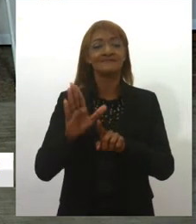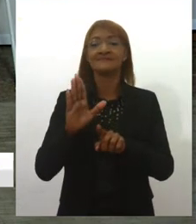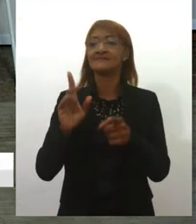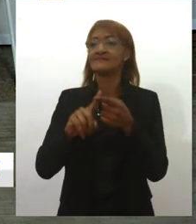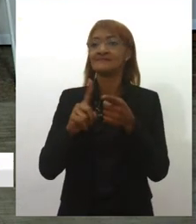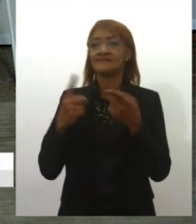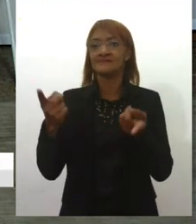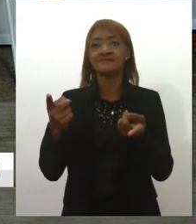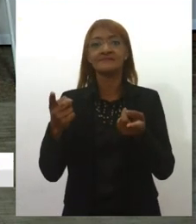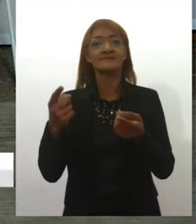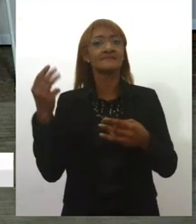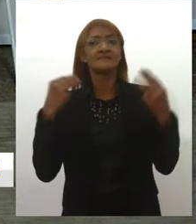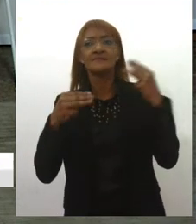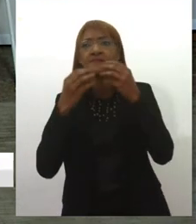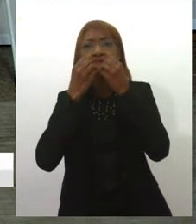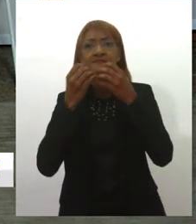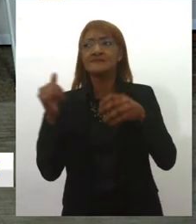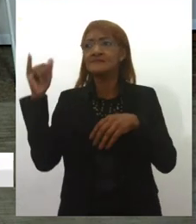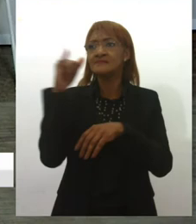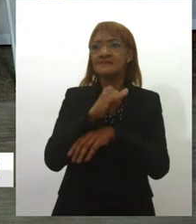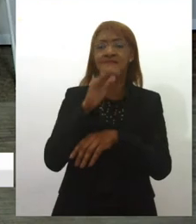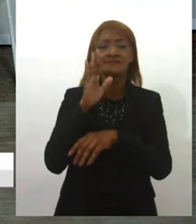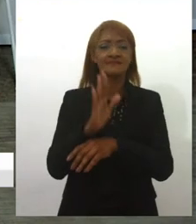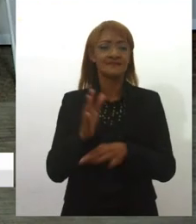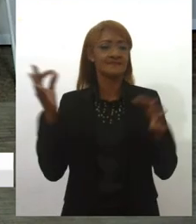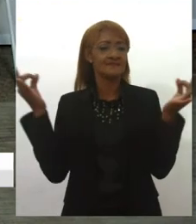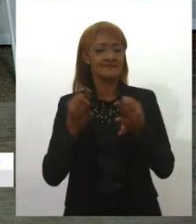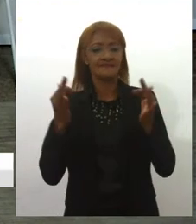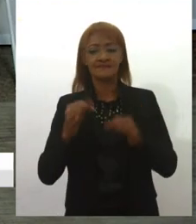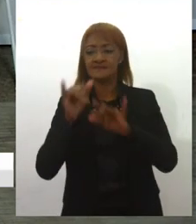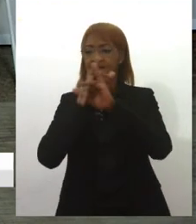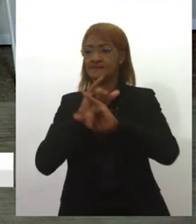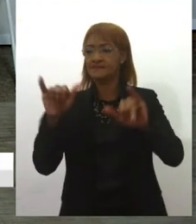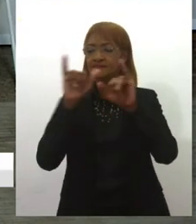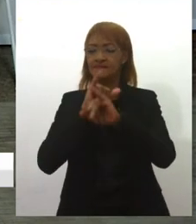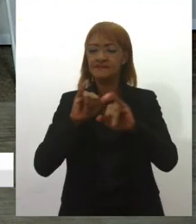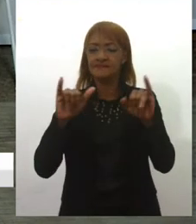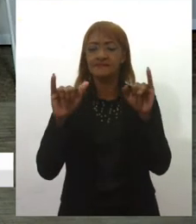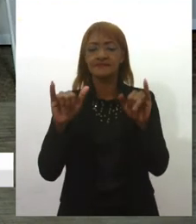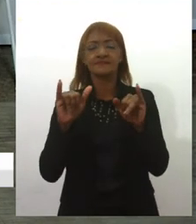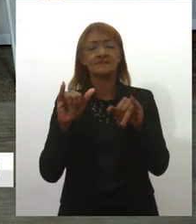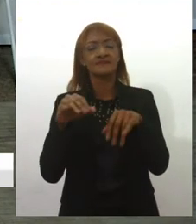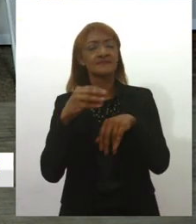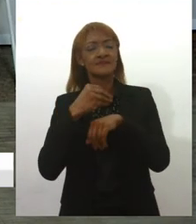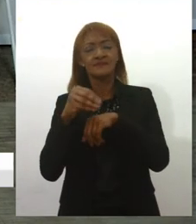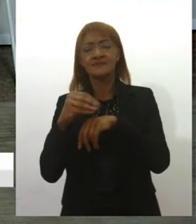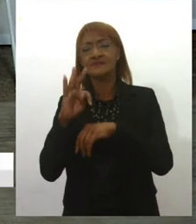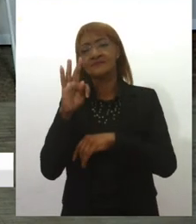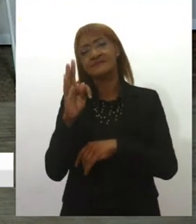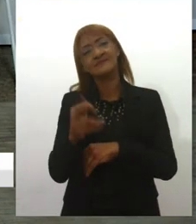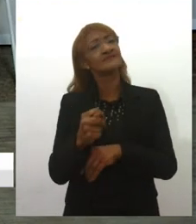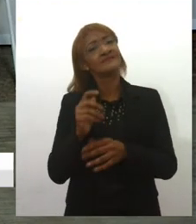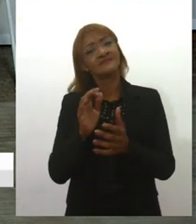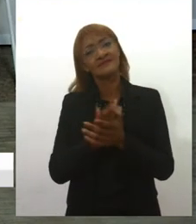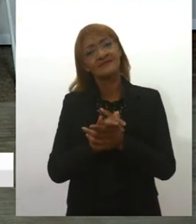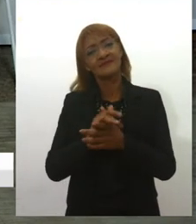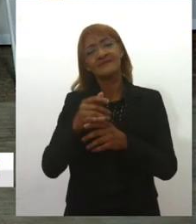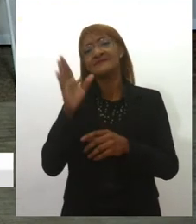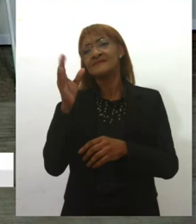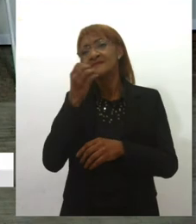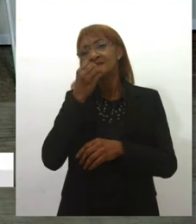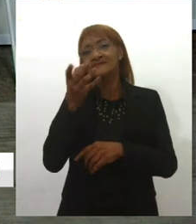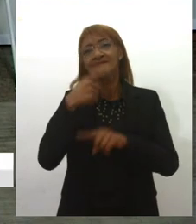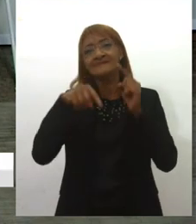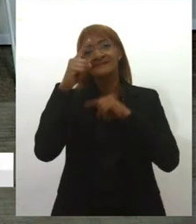seja, é maravilhoso que a gente possa estar aqui divulgando essas informações e desejo muito sucesso para